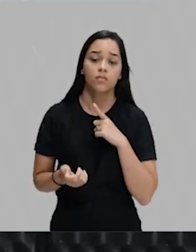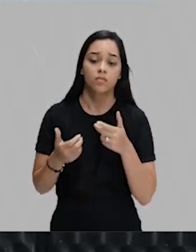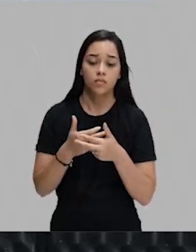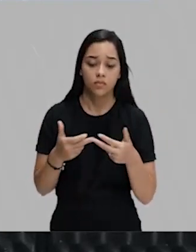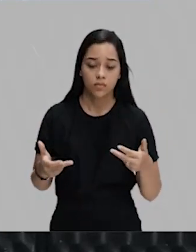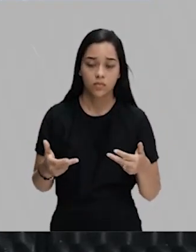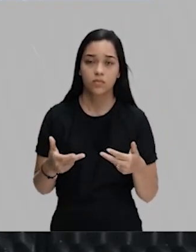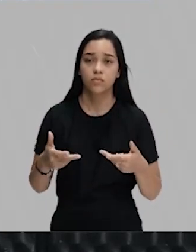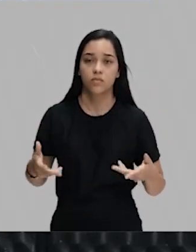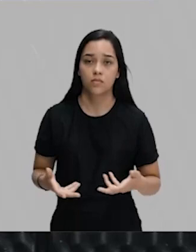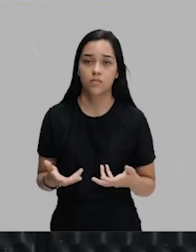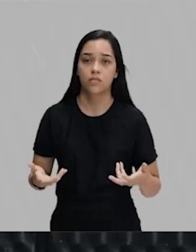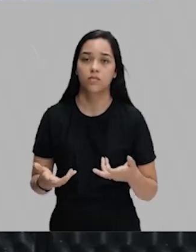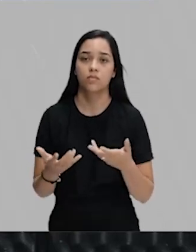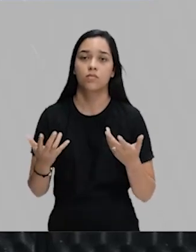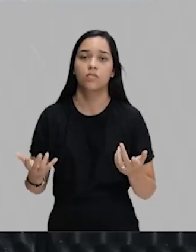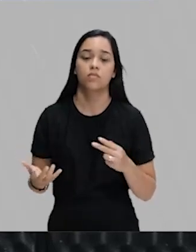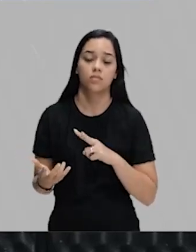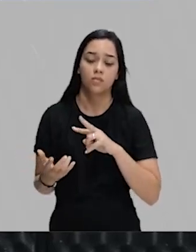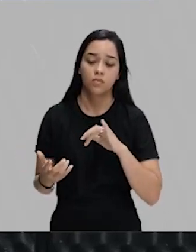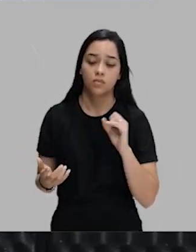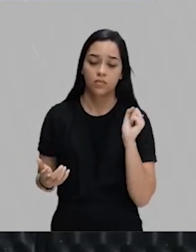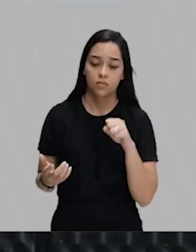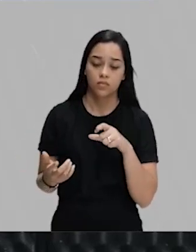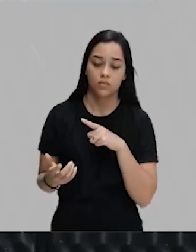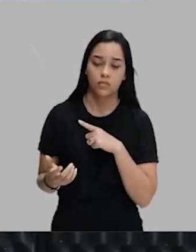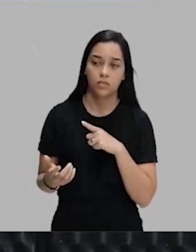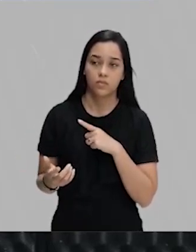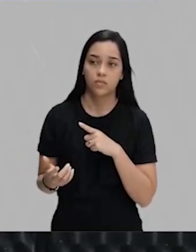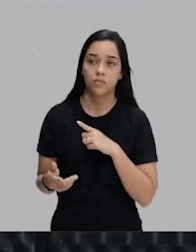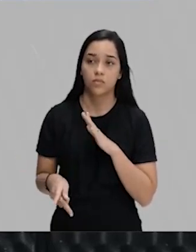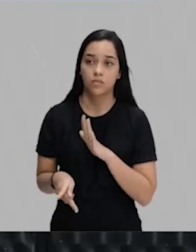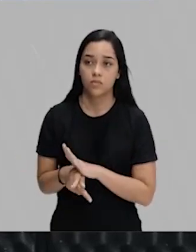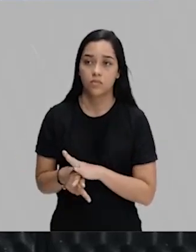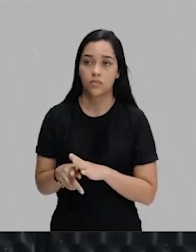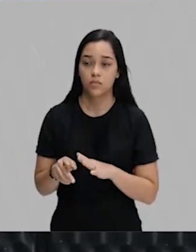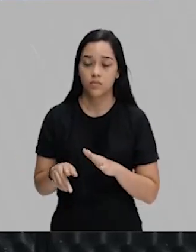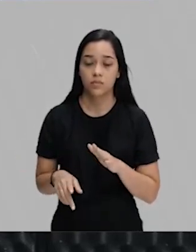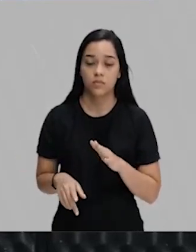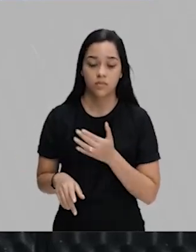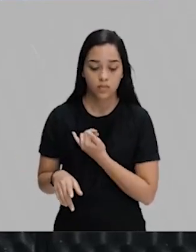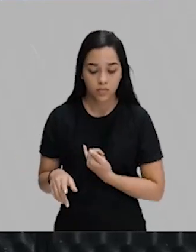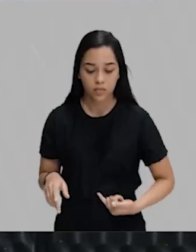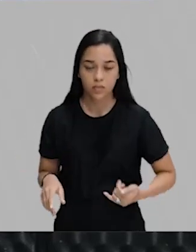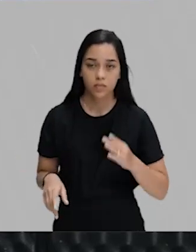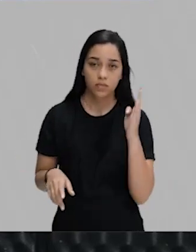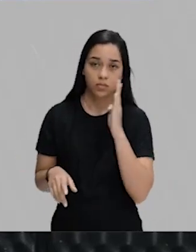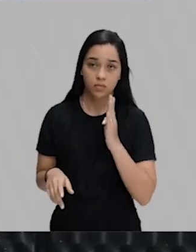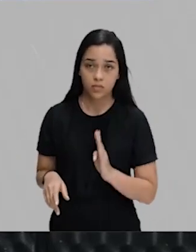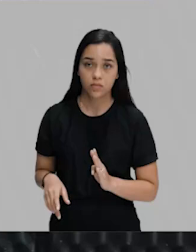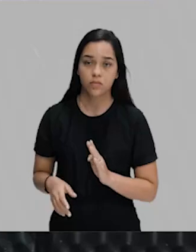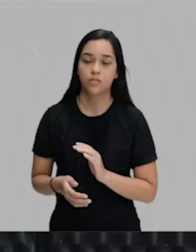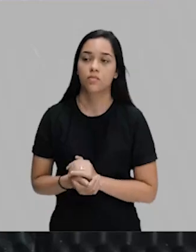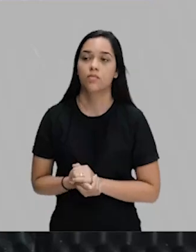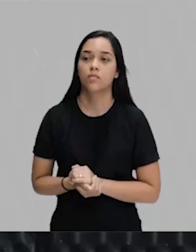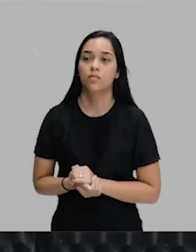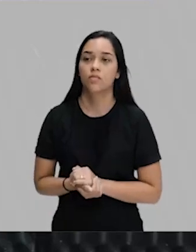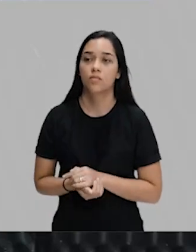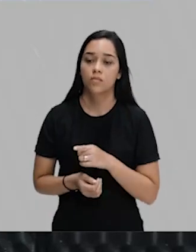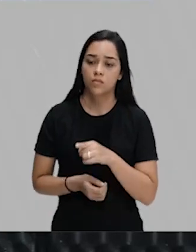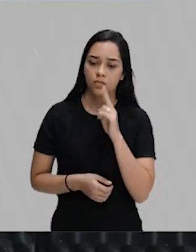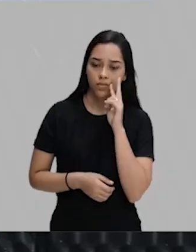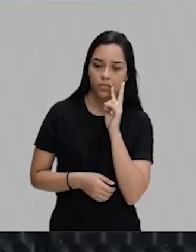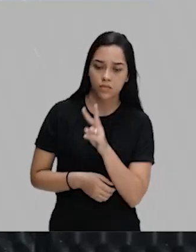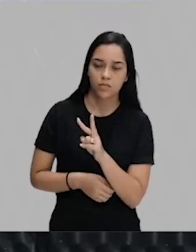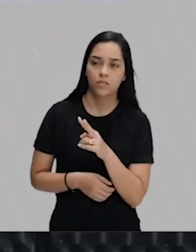motivações que vão acabar culminando na queda do Império Brasileiro. Quando você